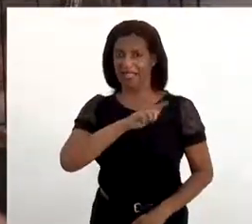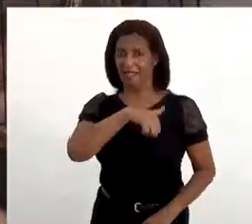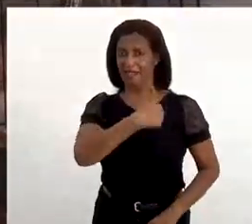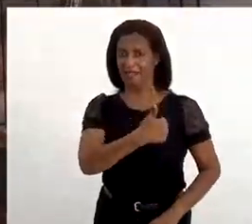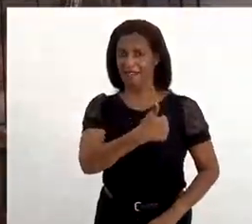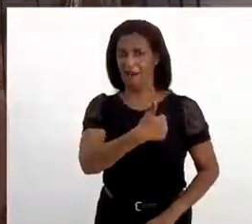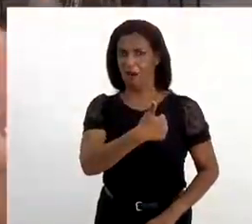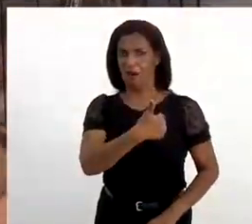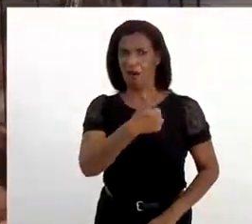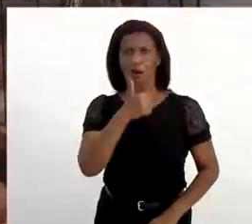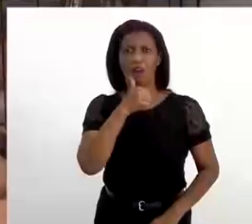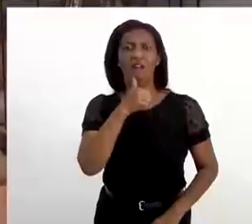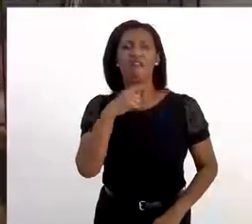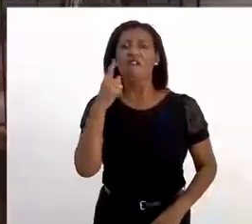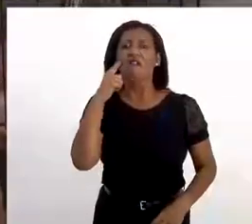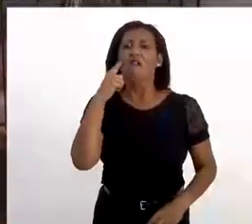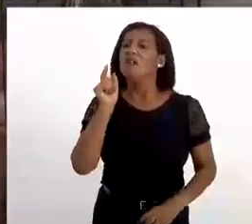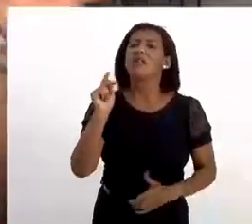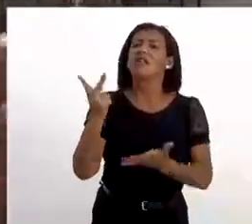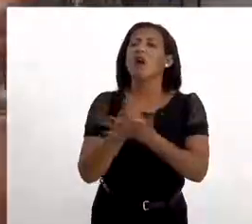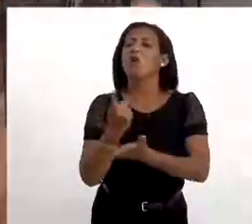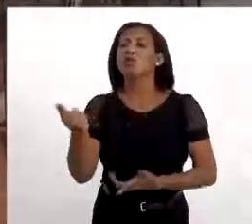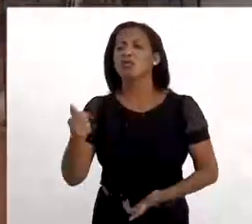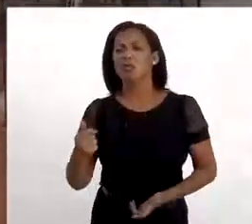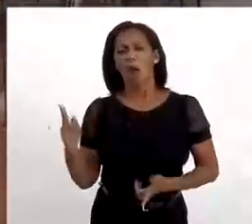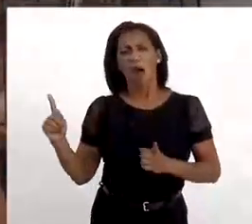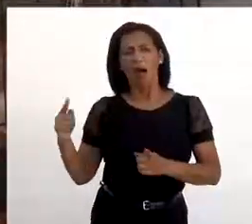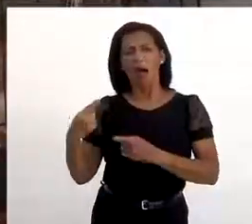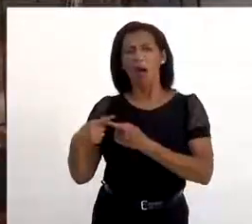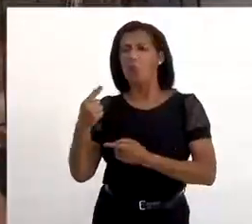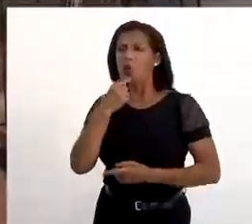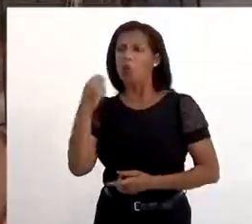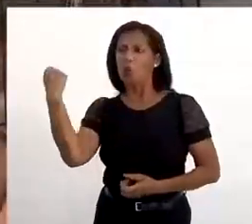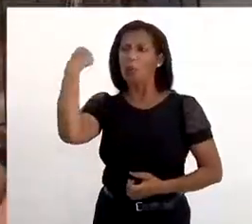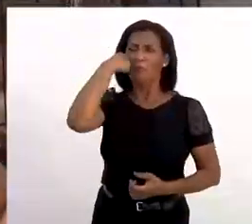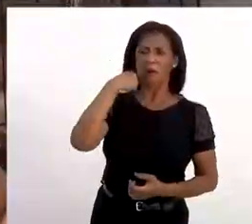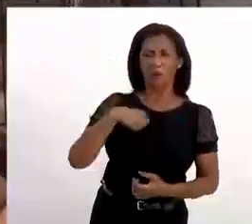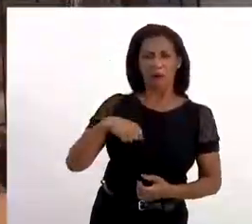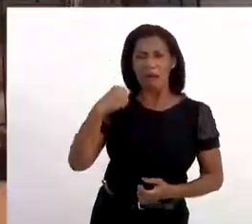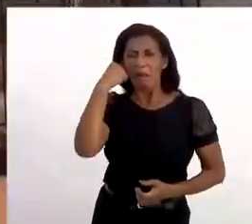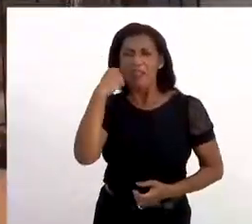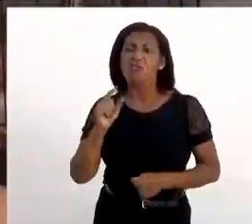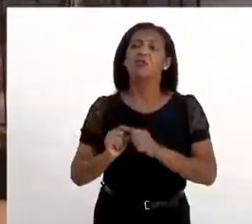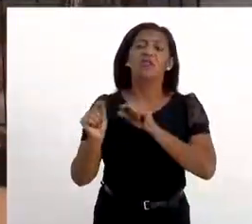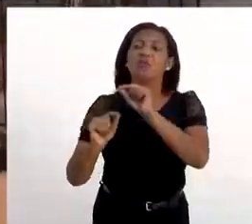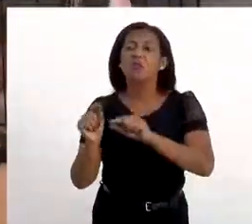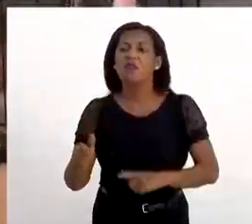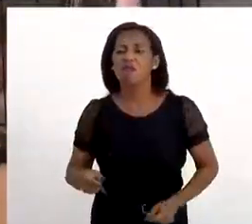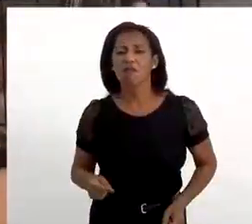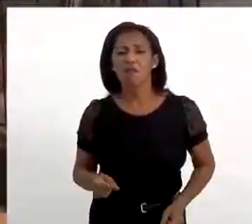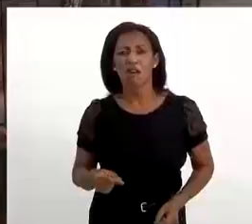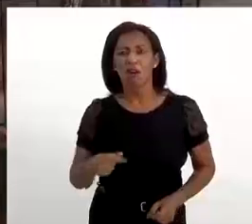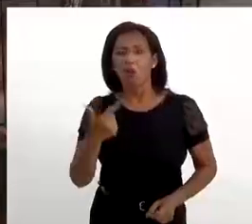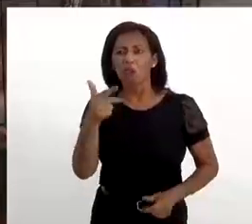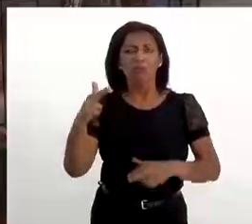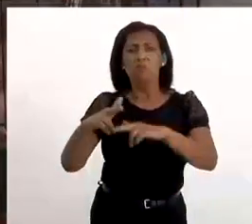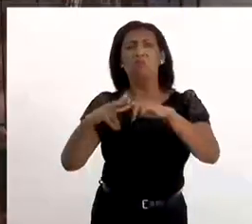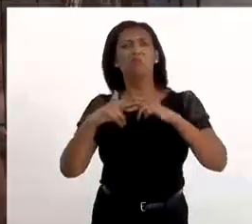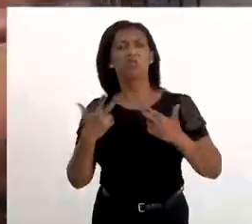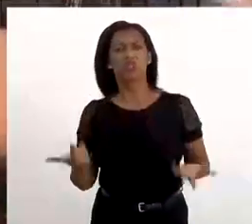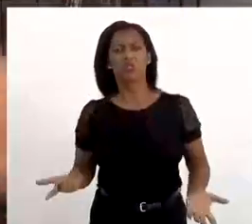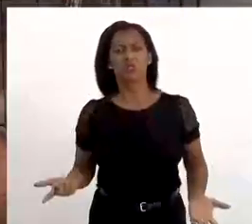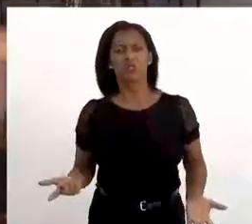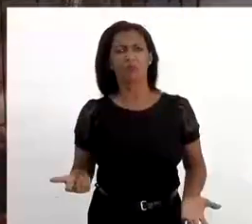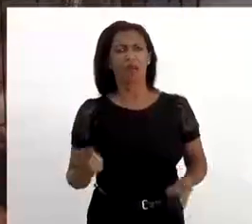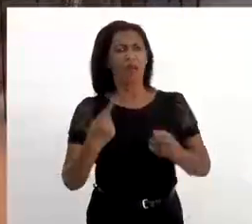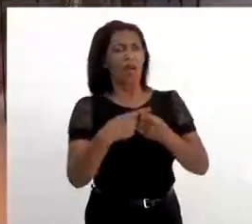Tipo, o que houve? Está com a casa arrebentada. Ah, meu companheiro me bateu. Ué, bateu? Tu fez o quê? Não tem motivo. Ah, o rapaz na rua